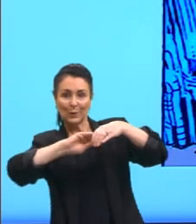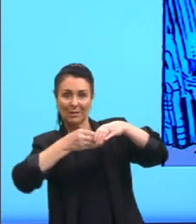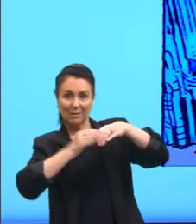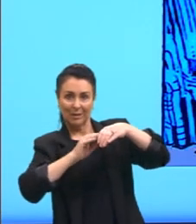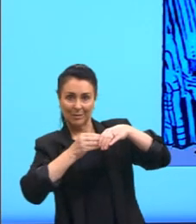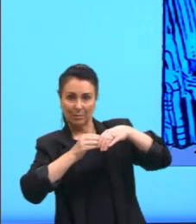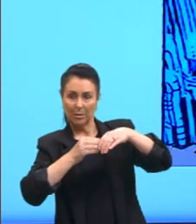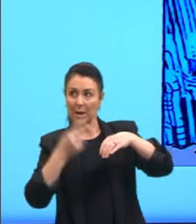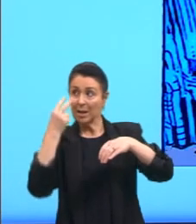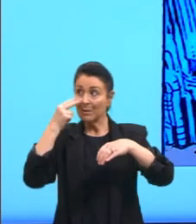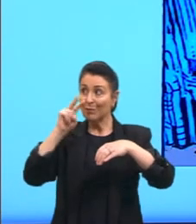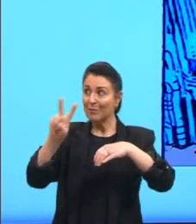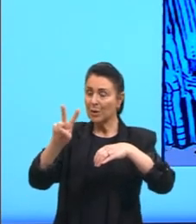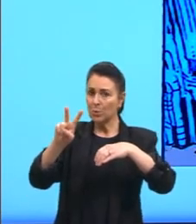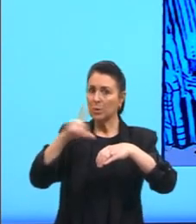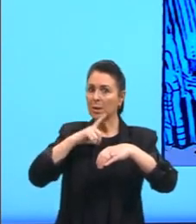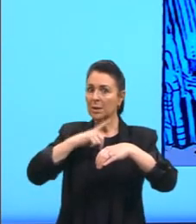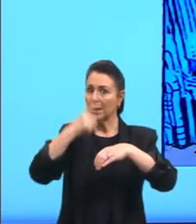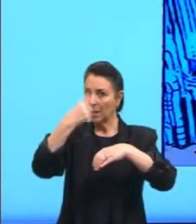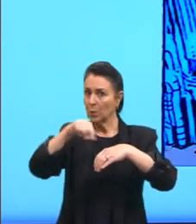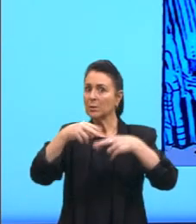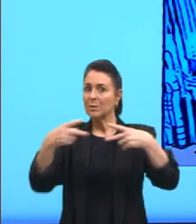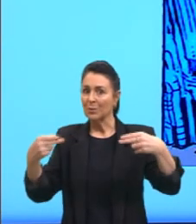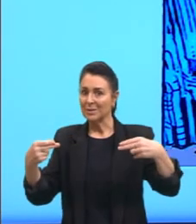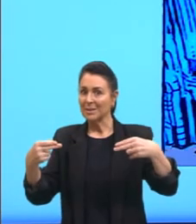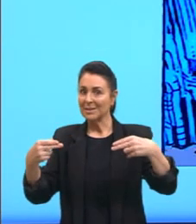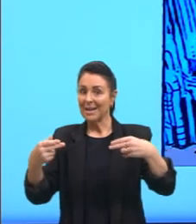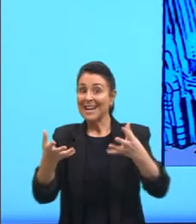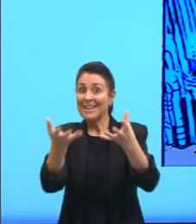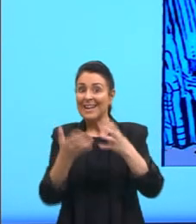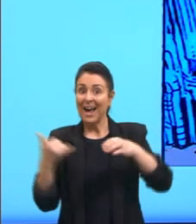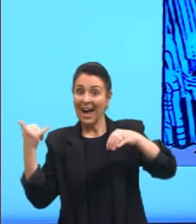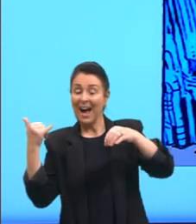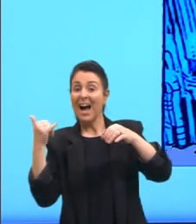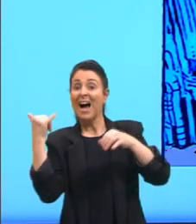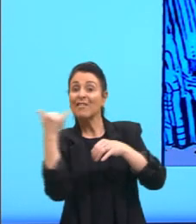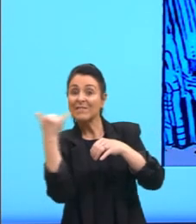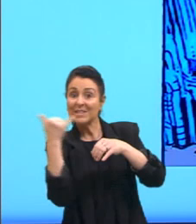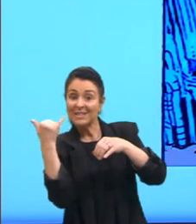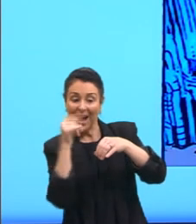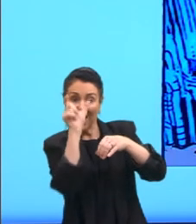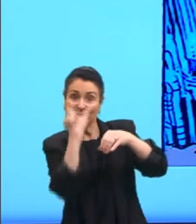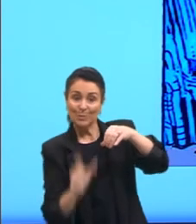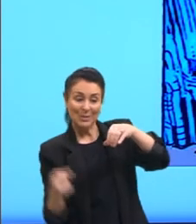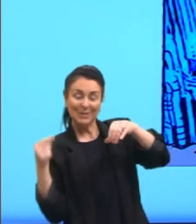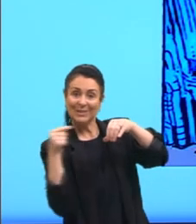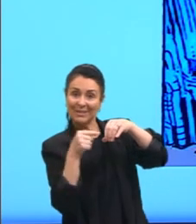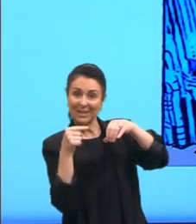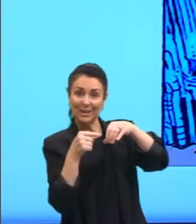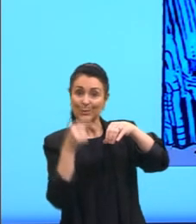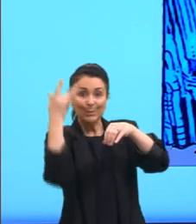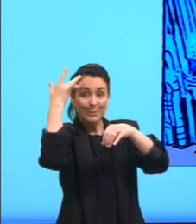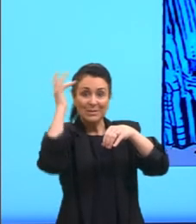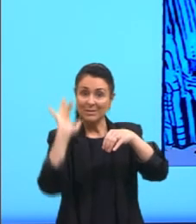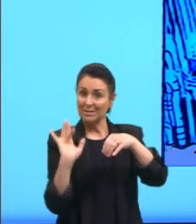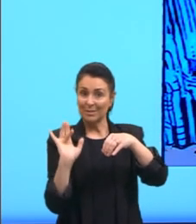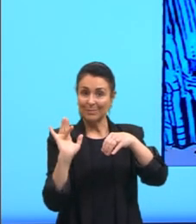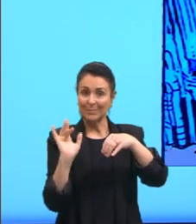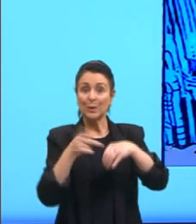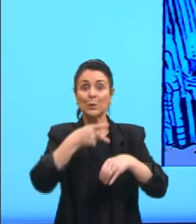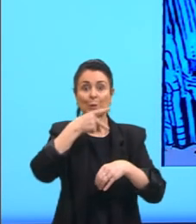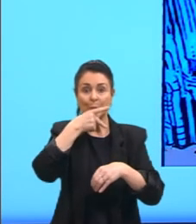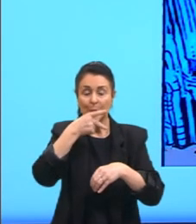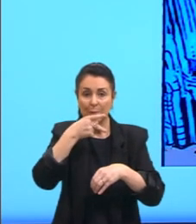avisar as pessoas que existe o mundo real, não apenas o mundo de sombras. E aí o Platão fala que,